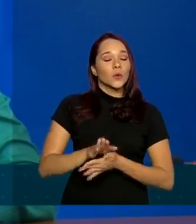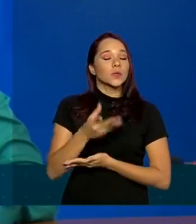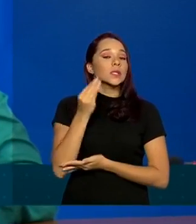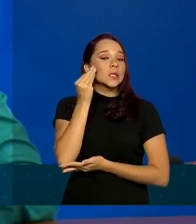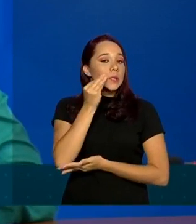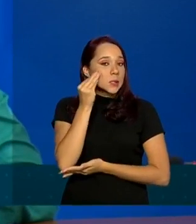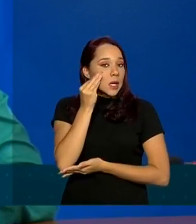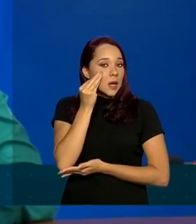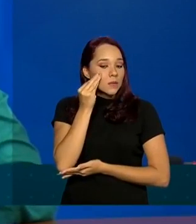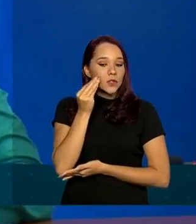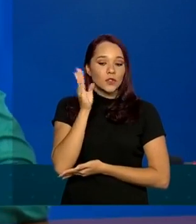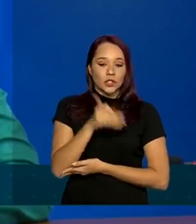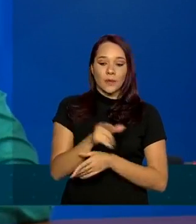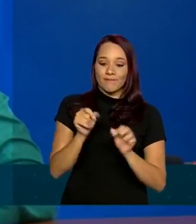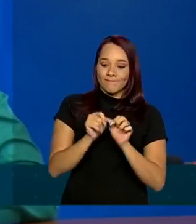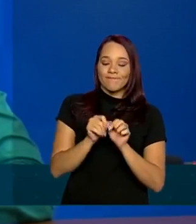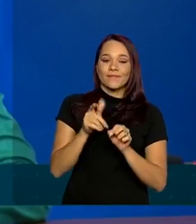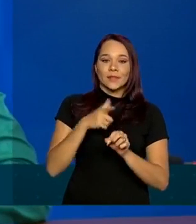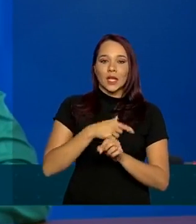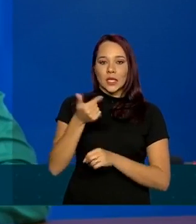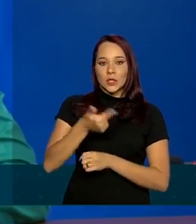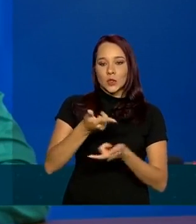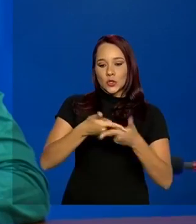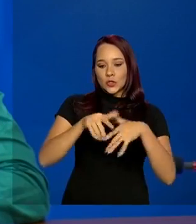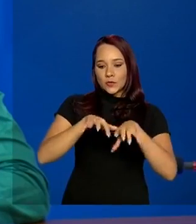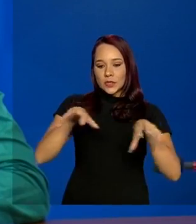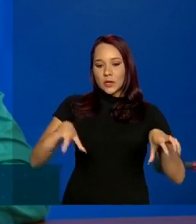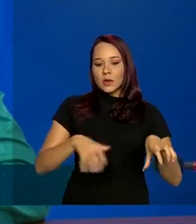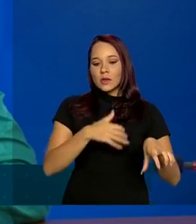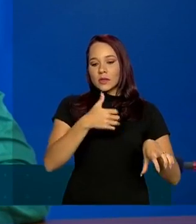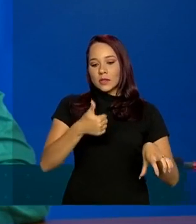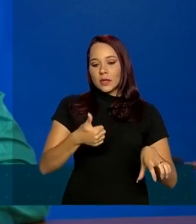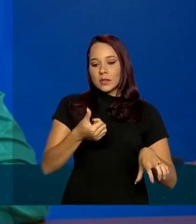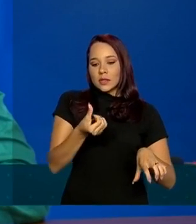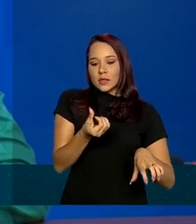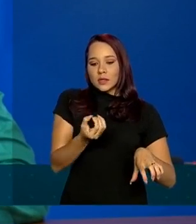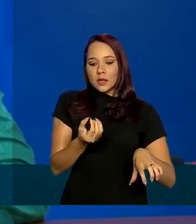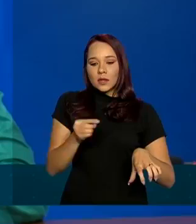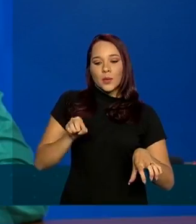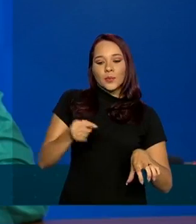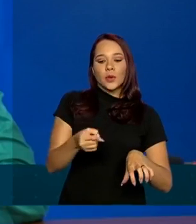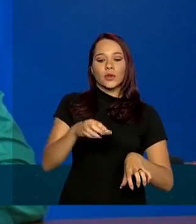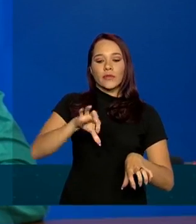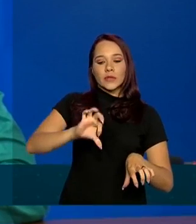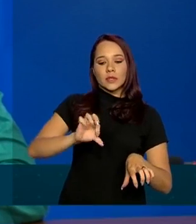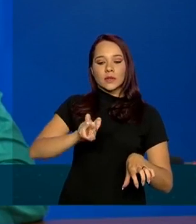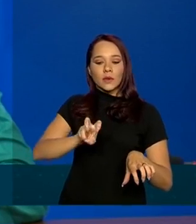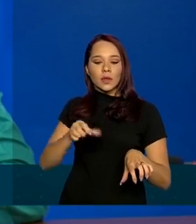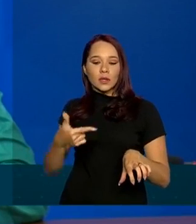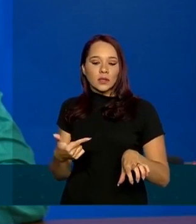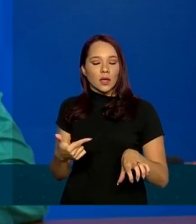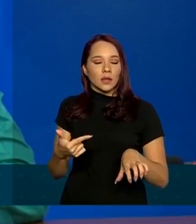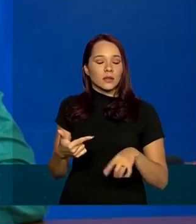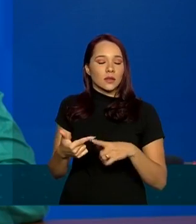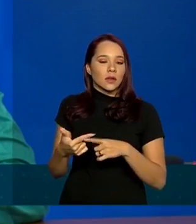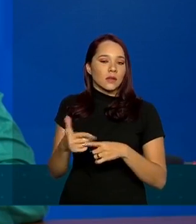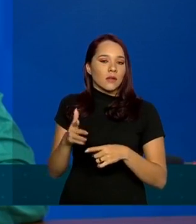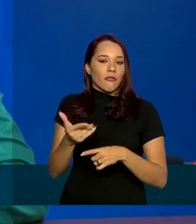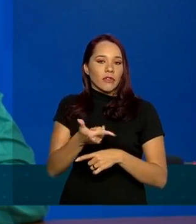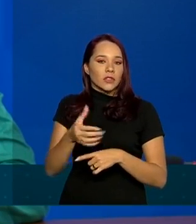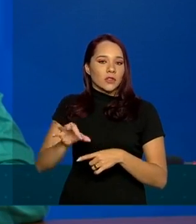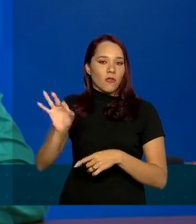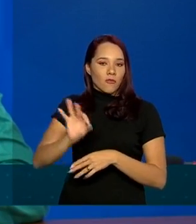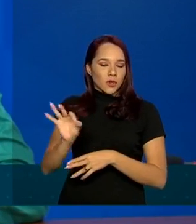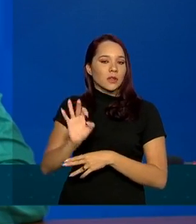aí a gente traz a subdivisão que 160 mil 956 ou seja 29%